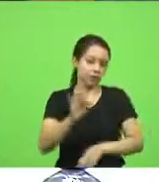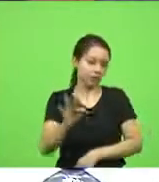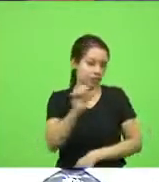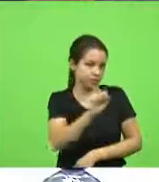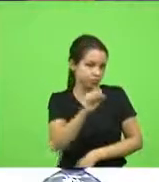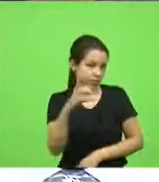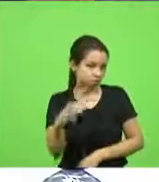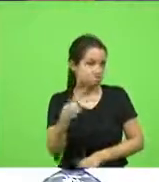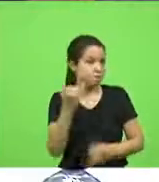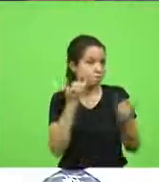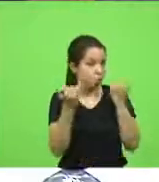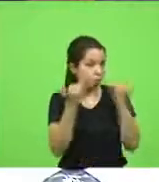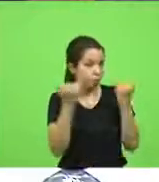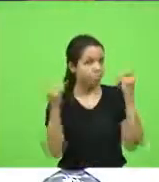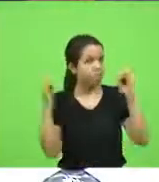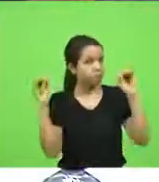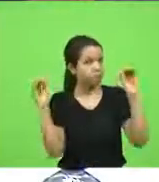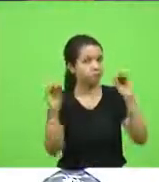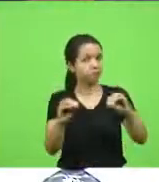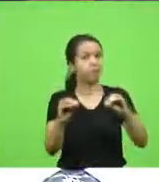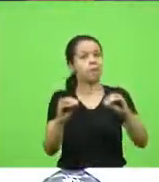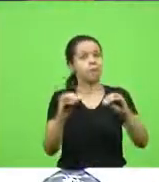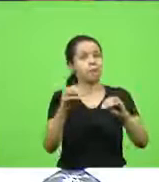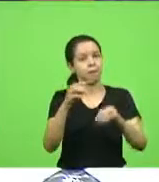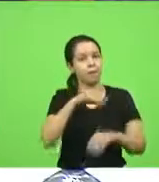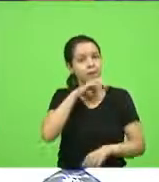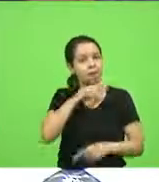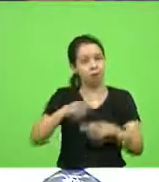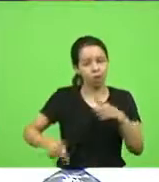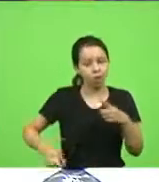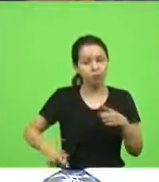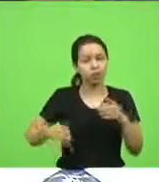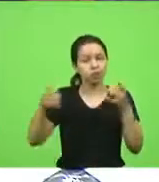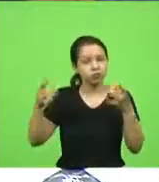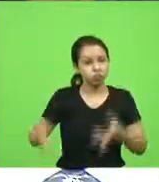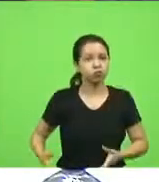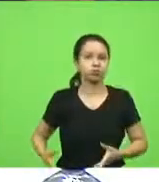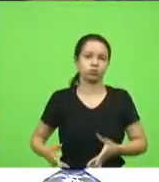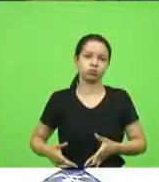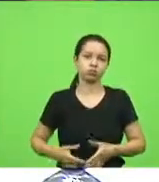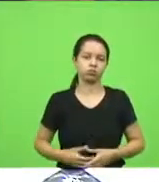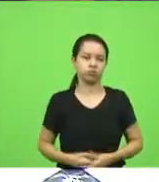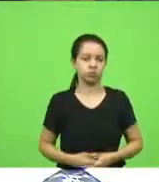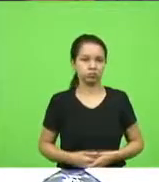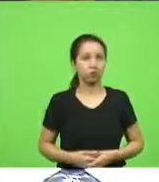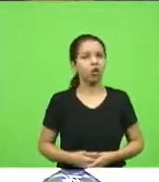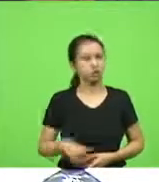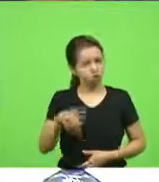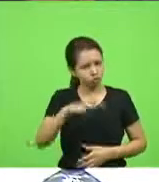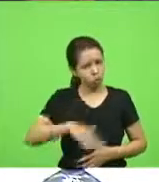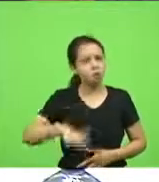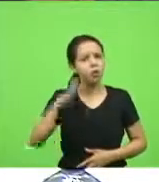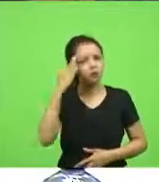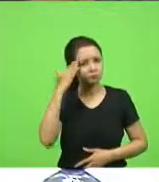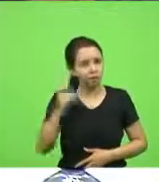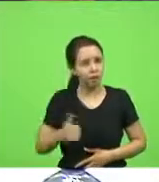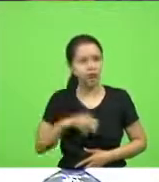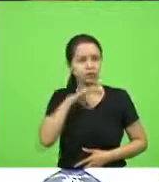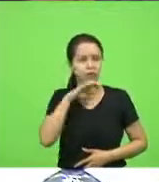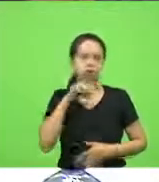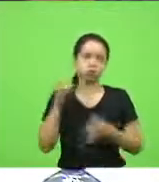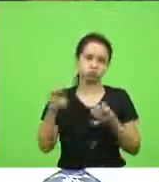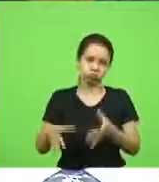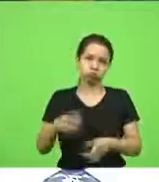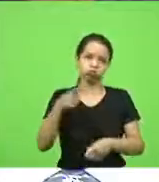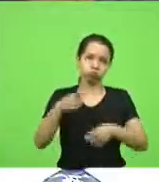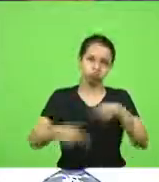informando que é proibido abandonar animais, poxa vida, todo mundo sabe que é proibido abandonar animais e as pessoas abandonam, então tem que ser multada